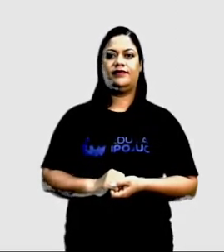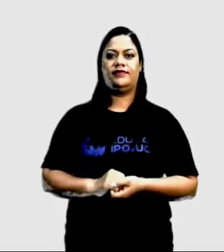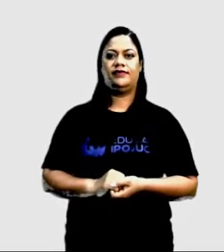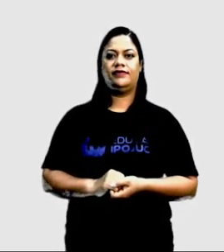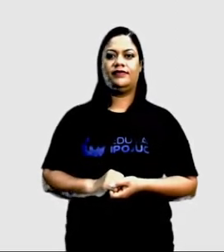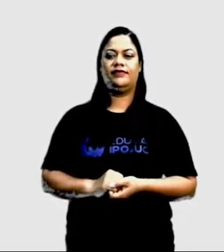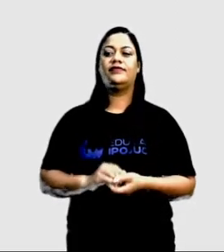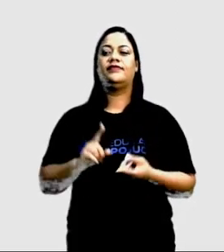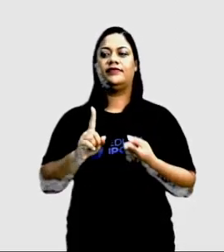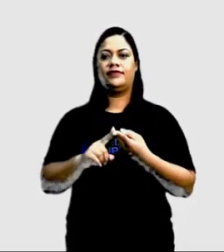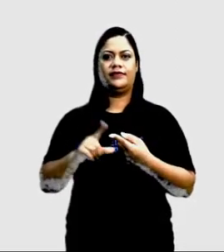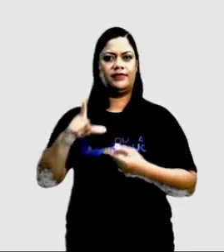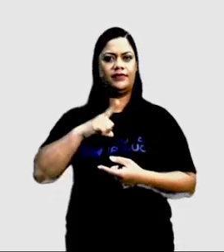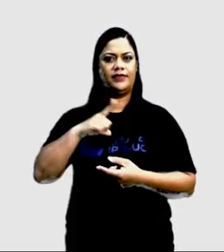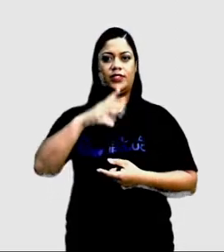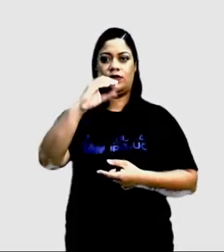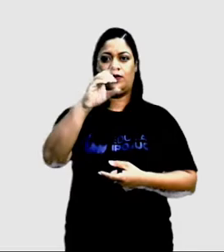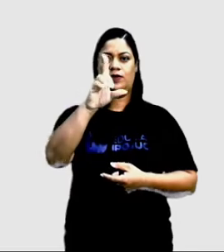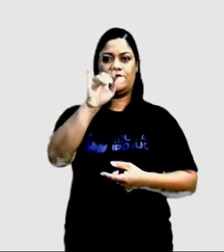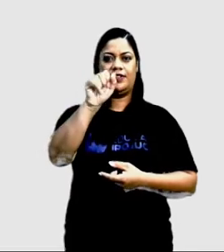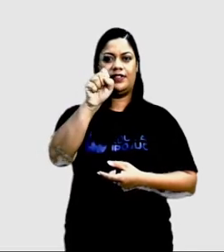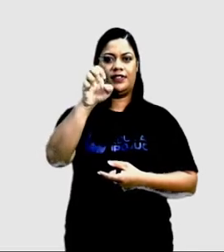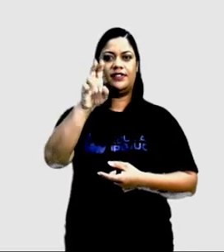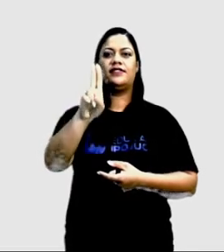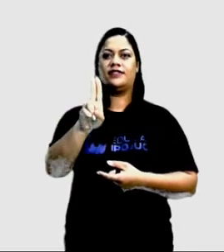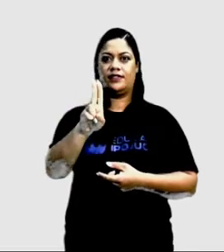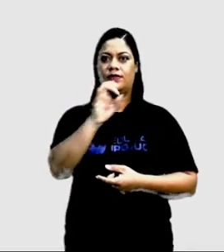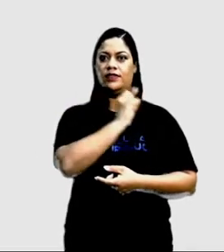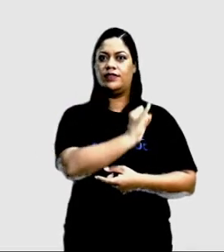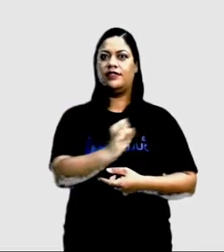O Coliseu de Roma, que é um patrimônio da Itália.